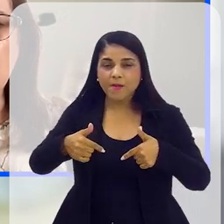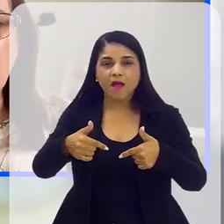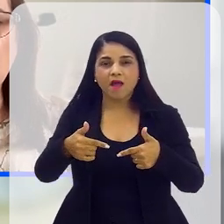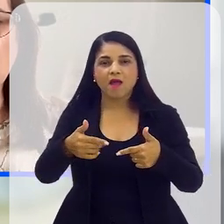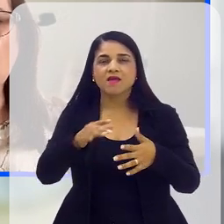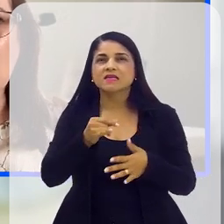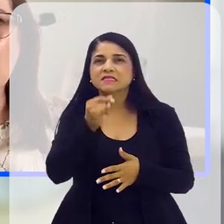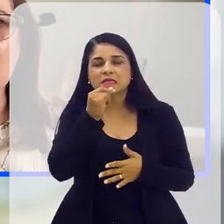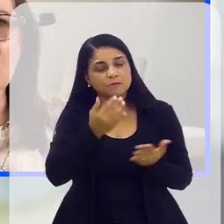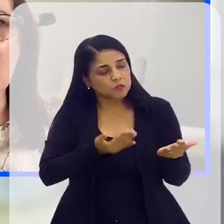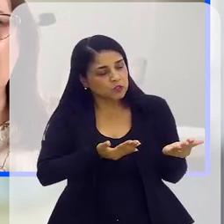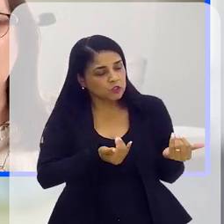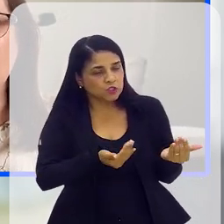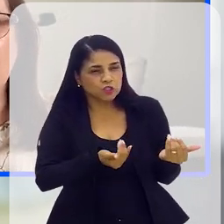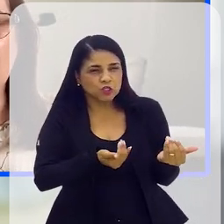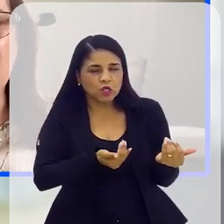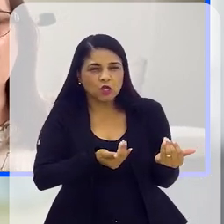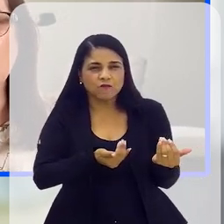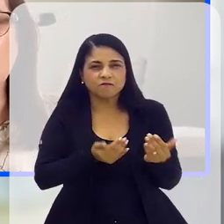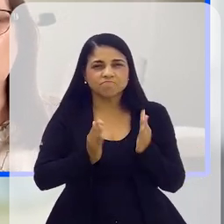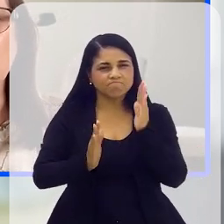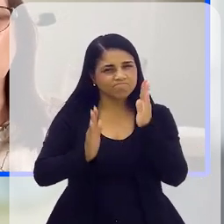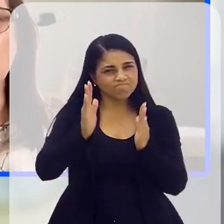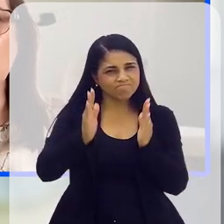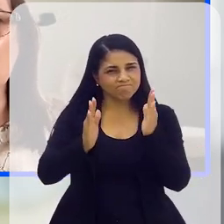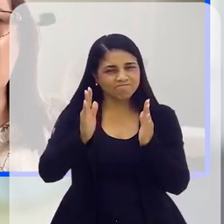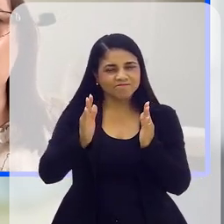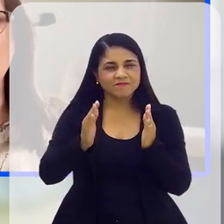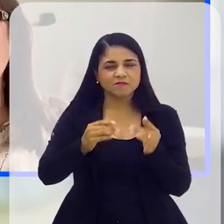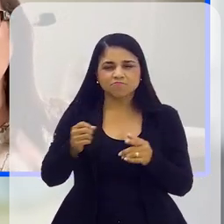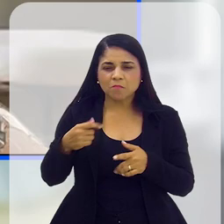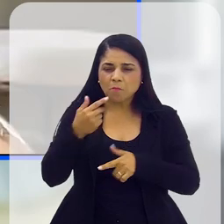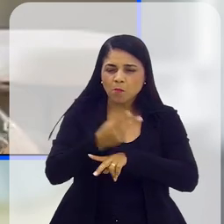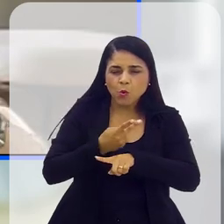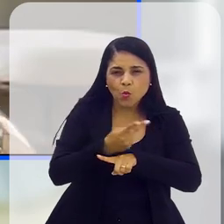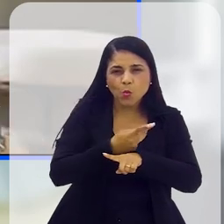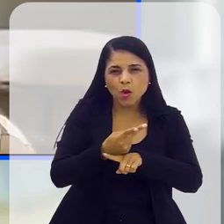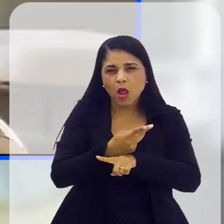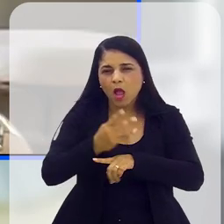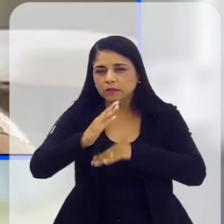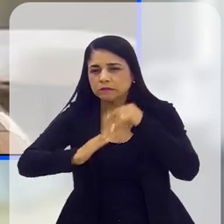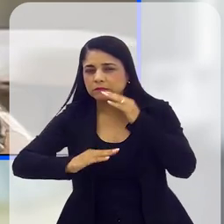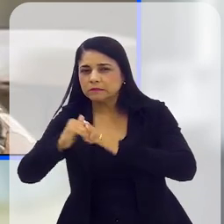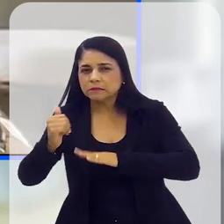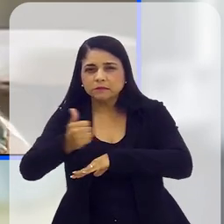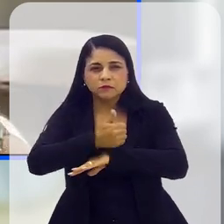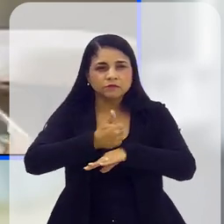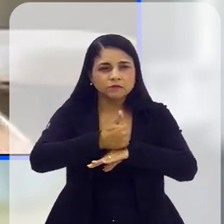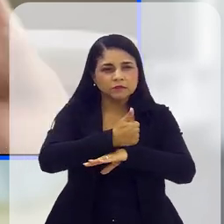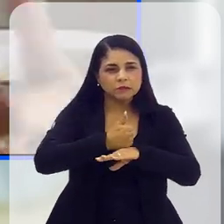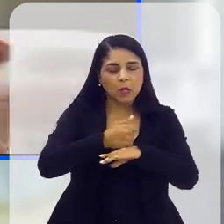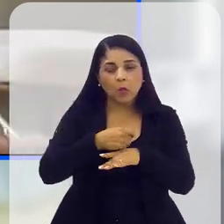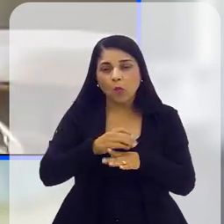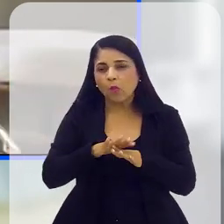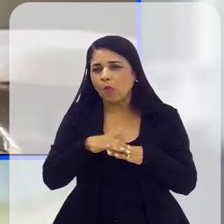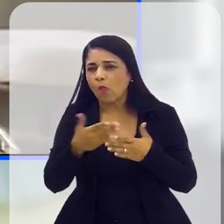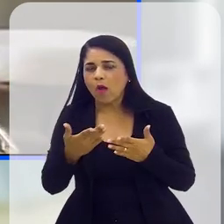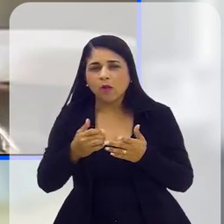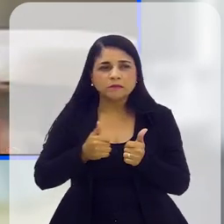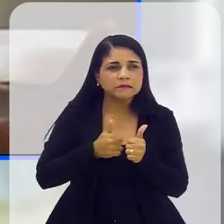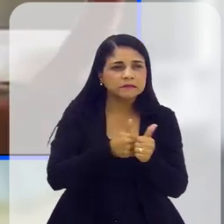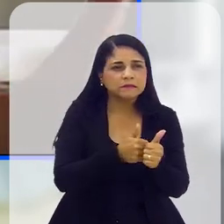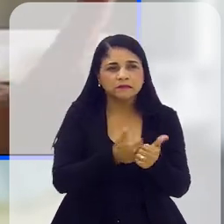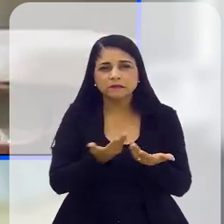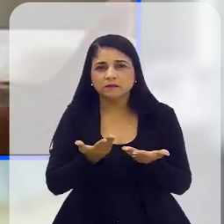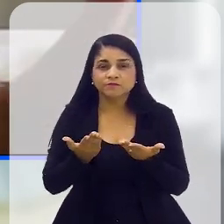exemplo, para um jovem que está ali naquela fase de busca profissional, às vezes não sabe muito que profissão que ele vai